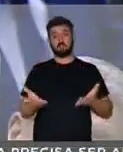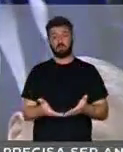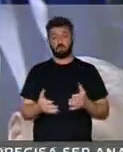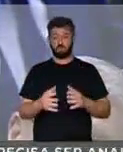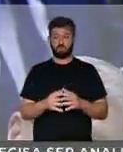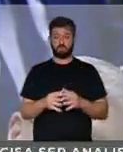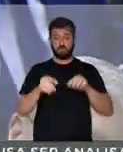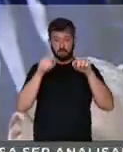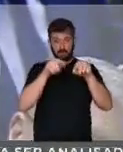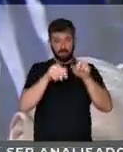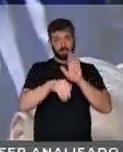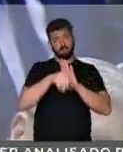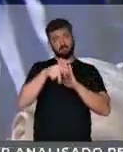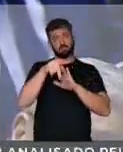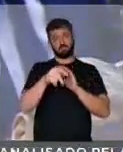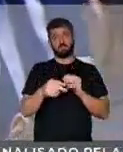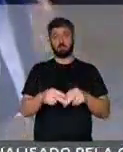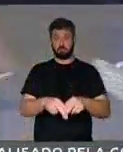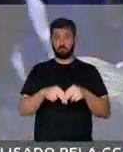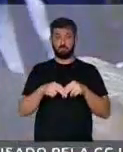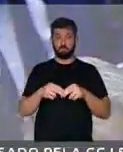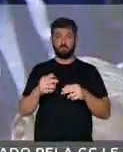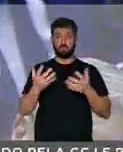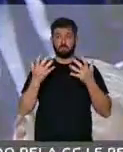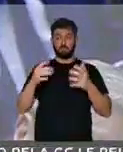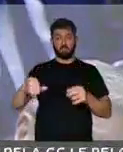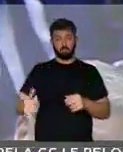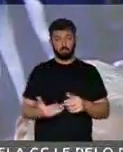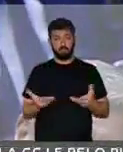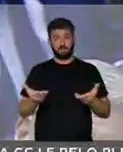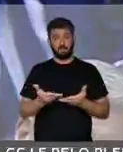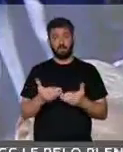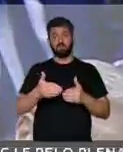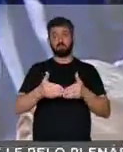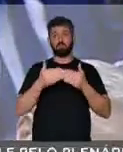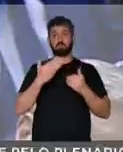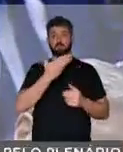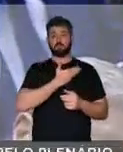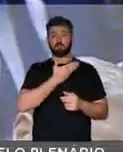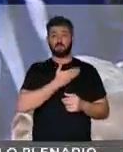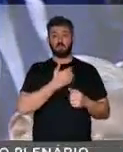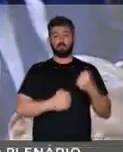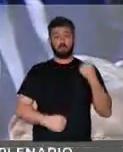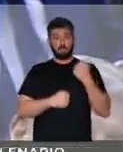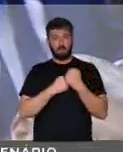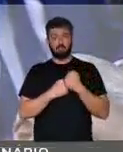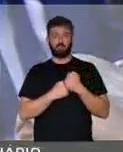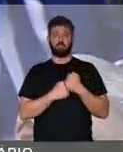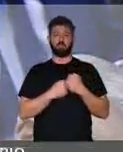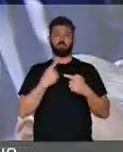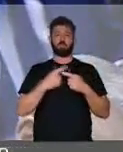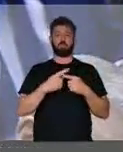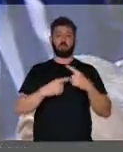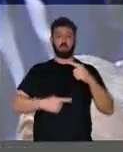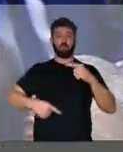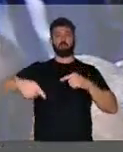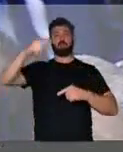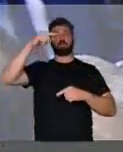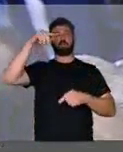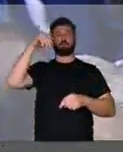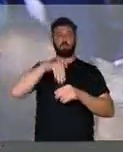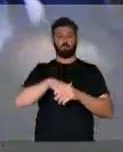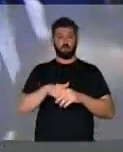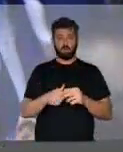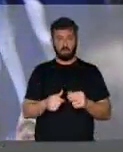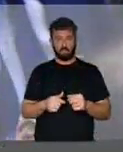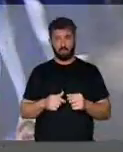hoje desta MP. Então, nós aproveitamos e pedimos aos colegas o apoio para que essa inversão de pauta